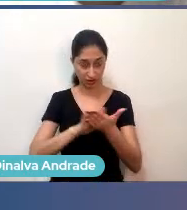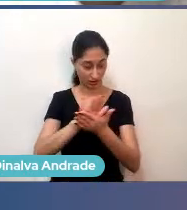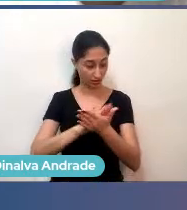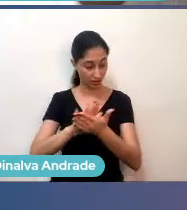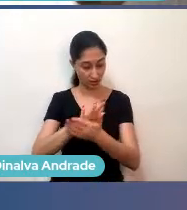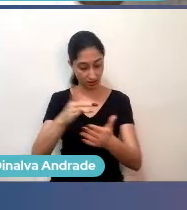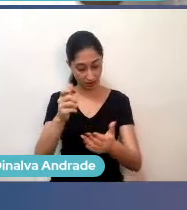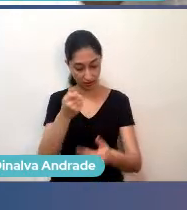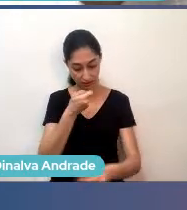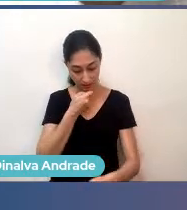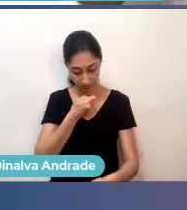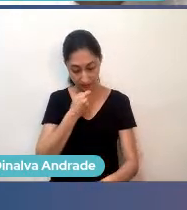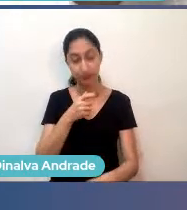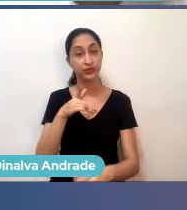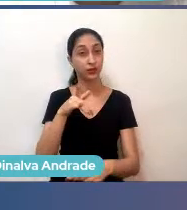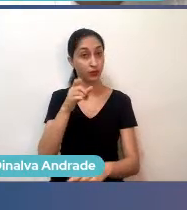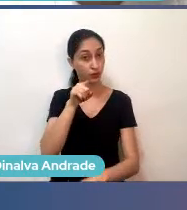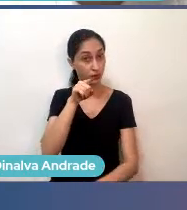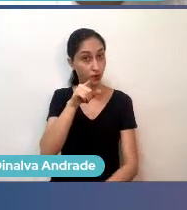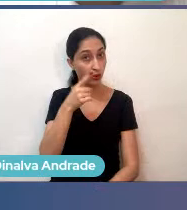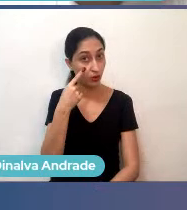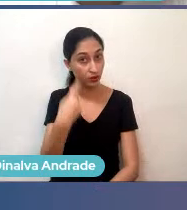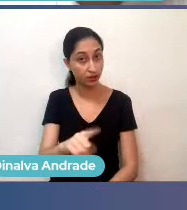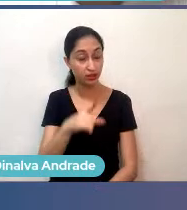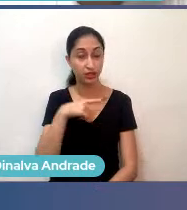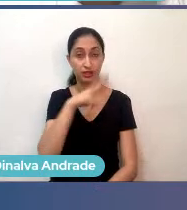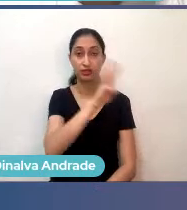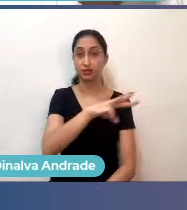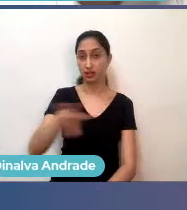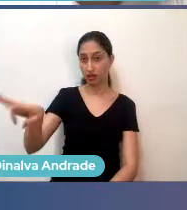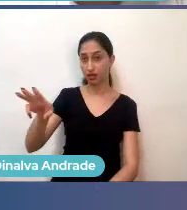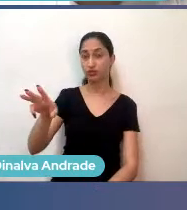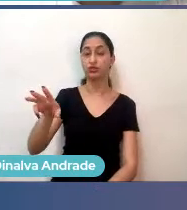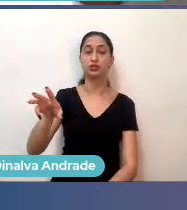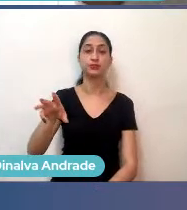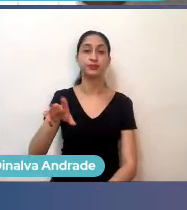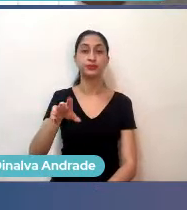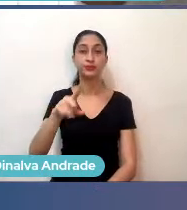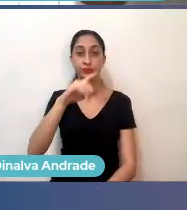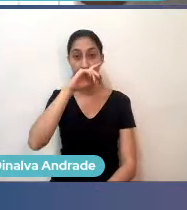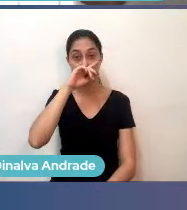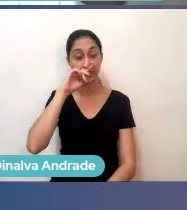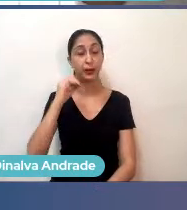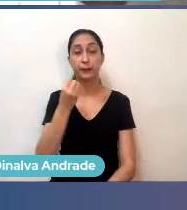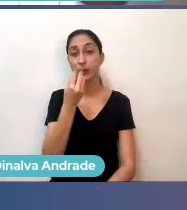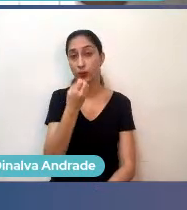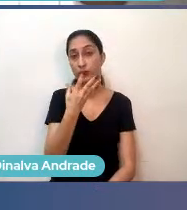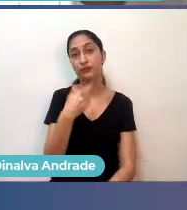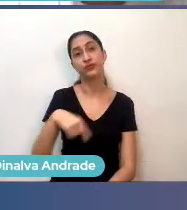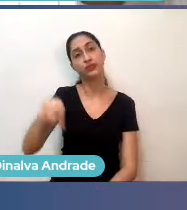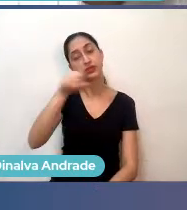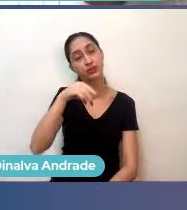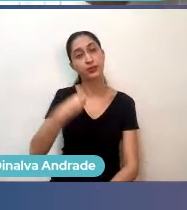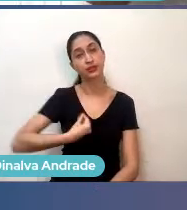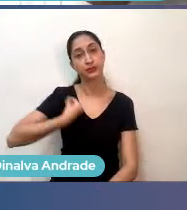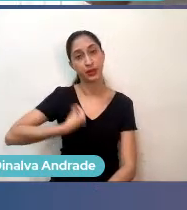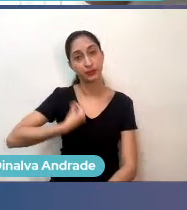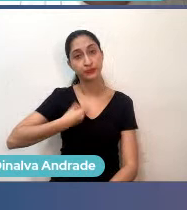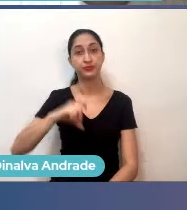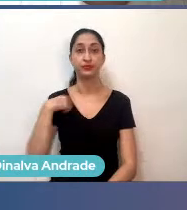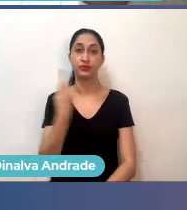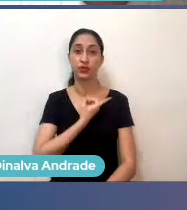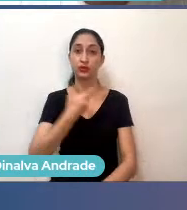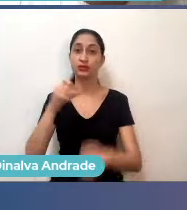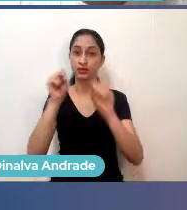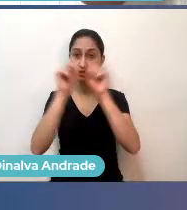é só para associado, então o site está ali embaixo, aws.com.br activate.founders, vale muito a pena, a AWS é o maior sistema